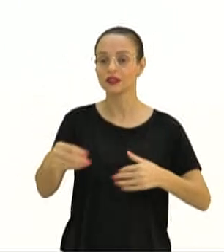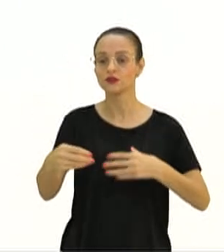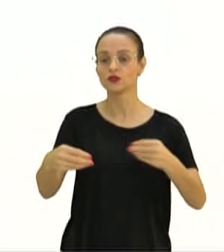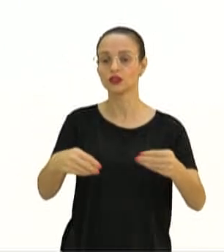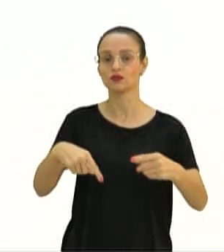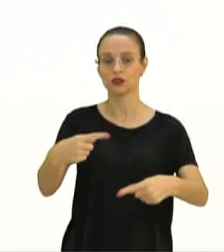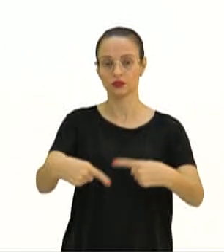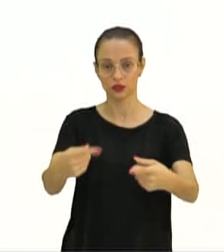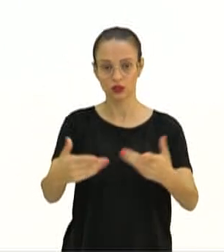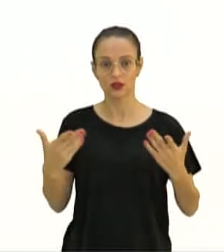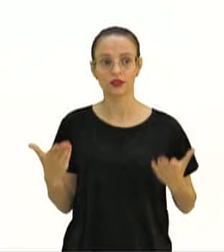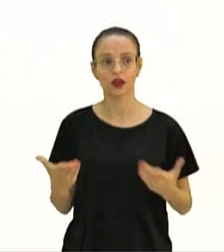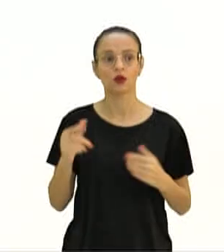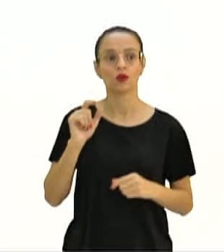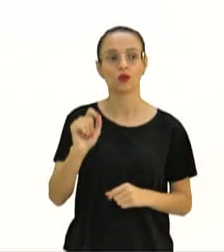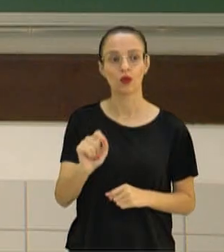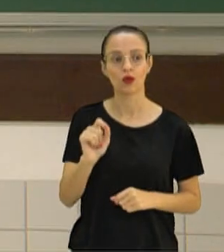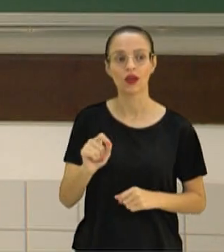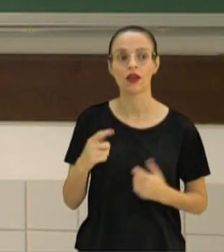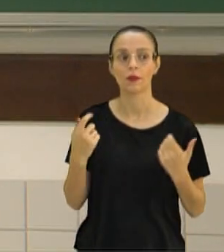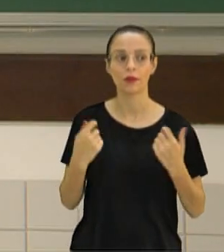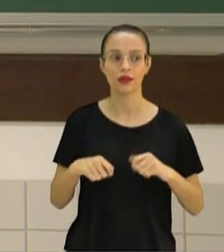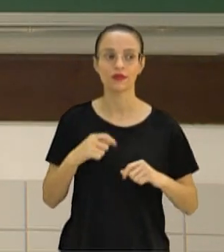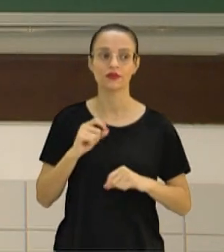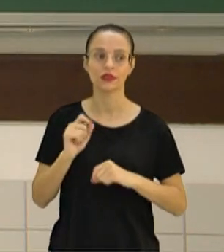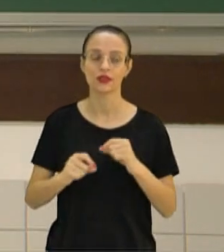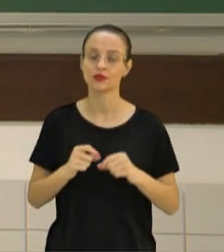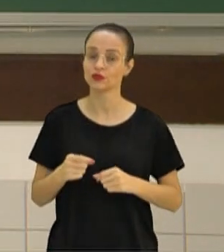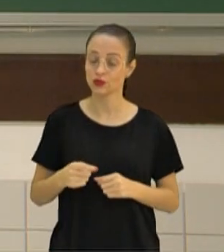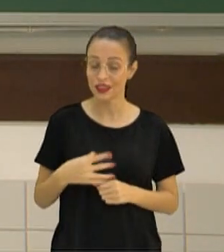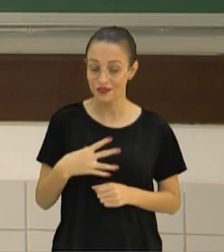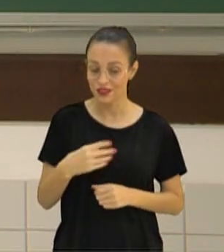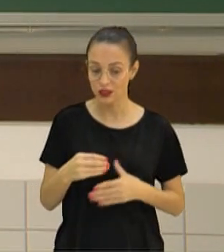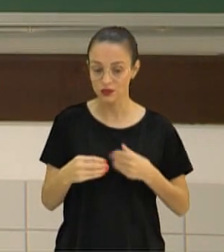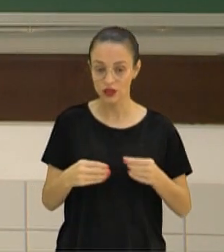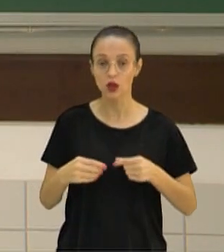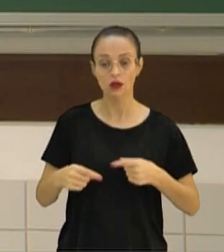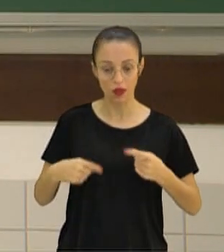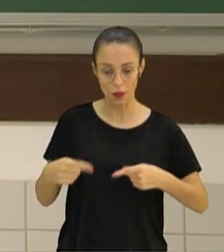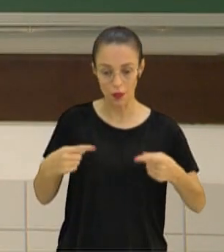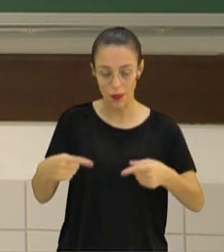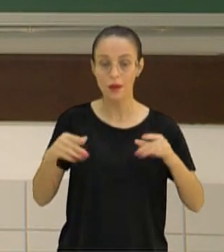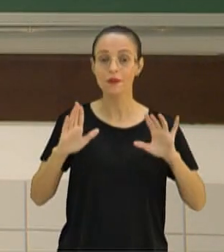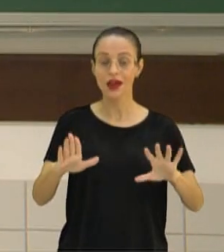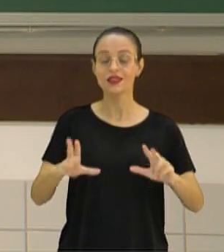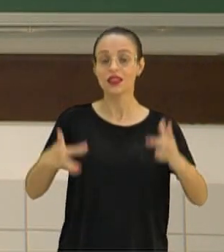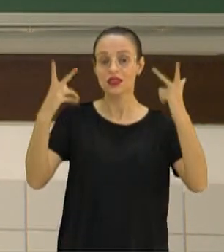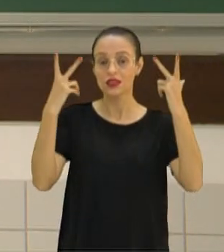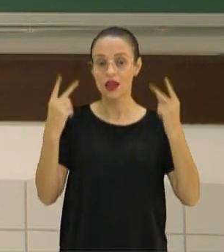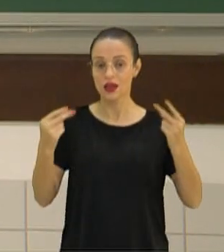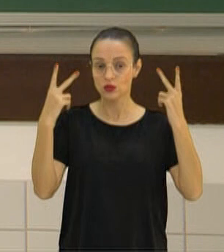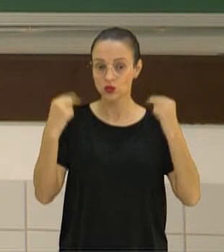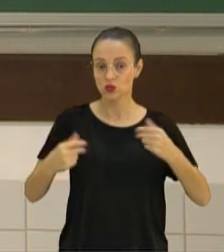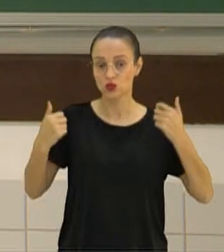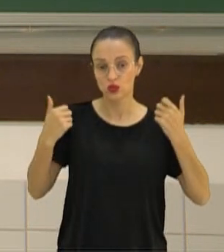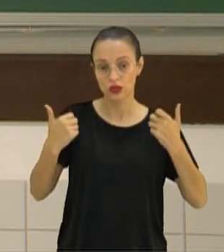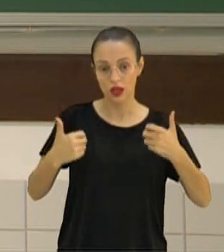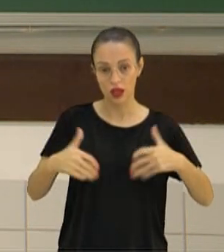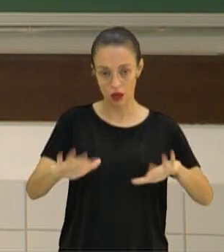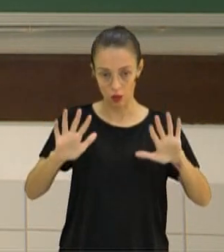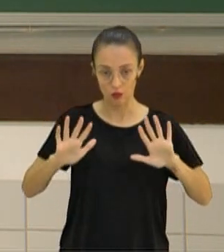organismos têm que ser intercruzantes, têm que gerar descendentes férteis, porém, tem que acontecer isso naturalmente.